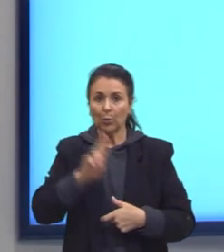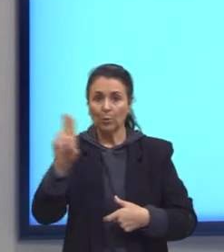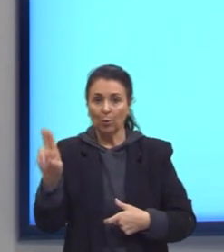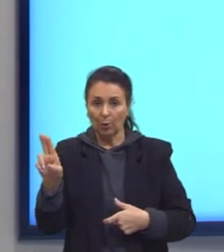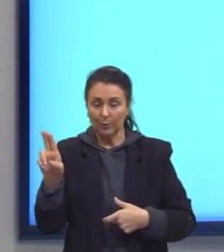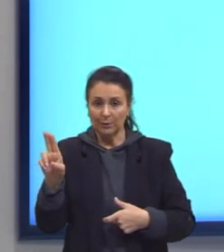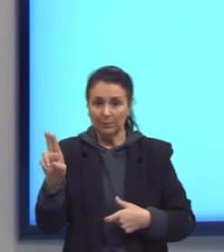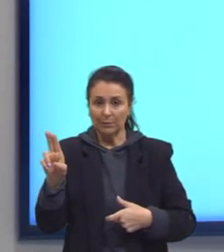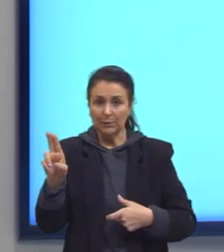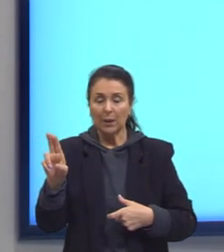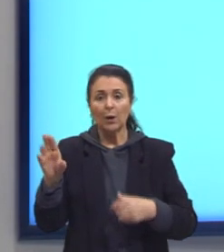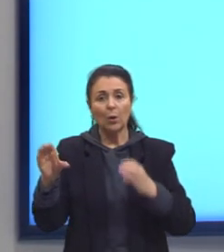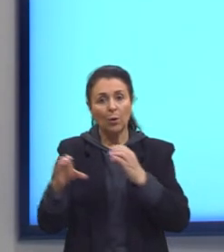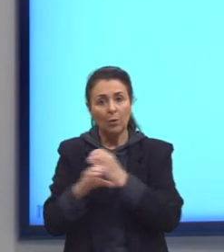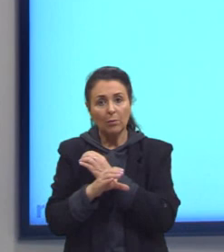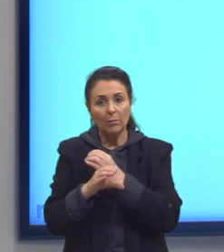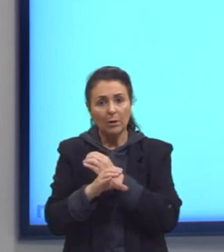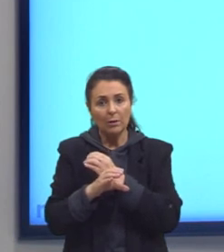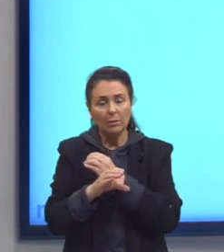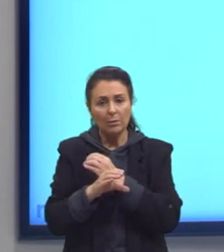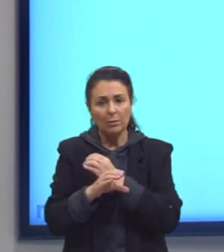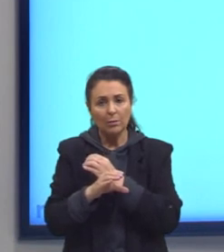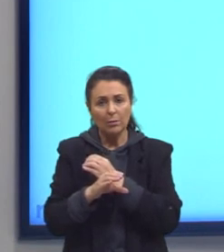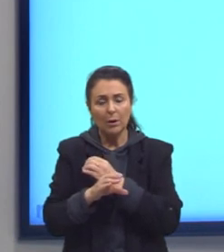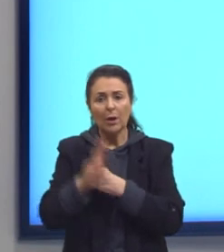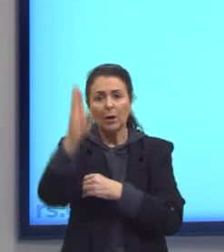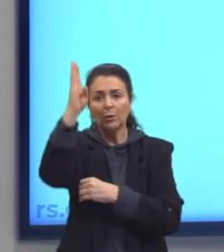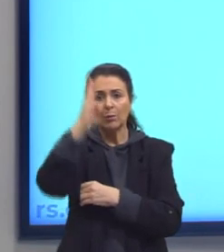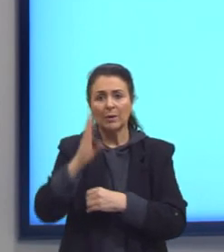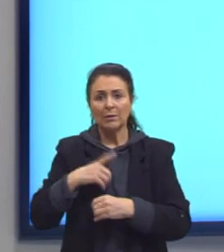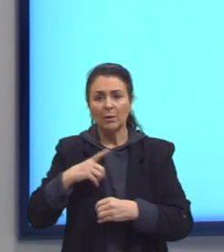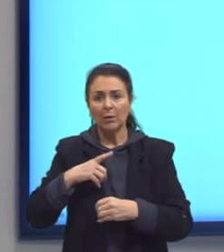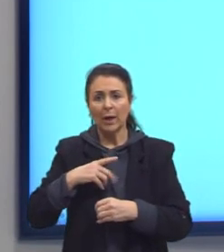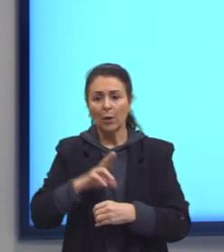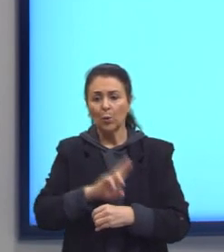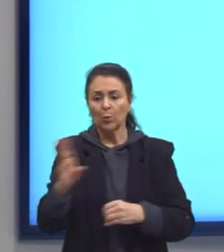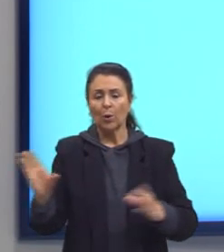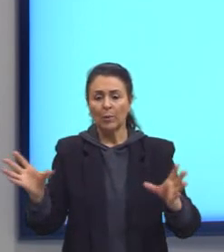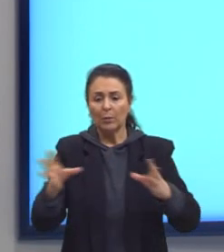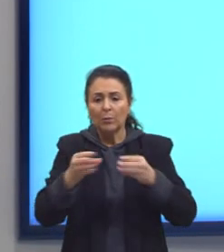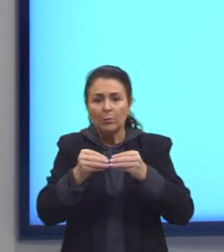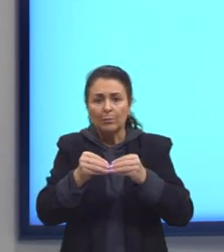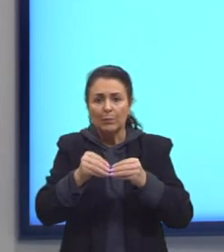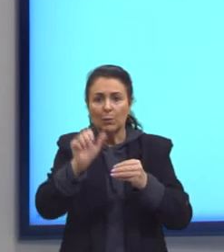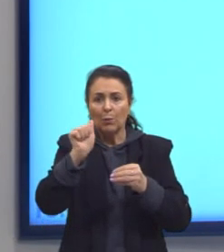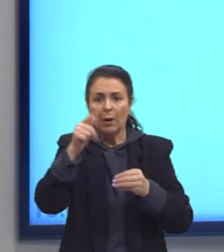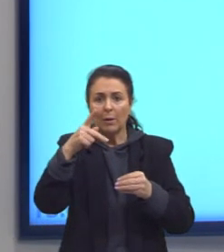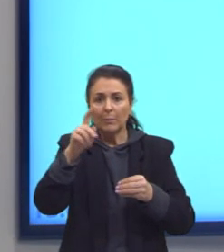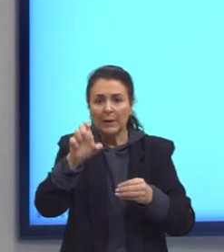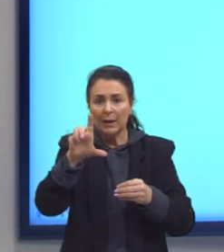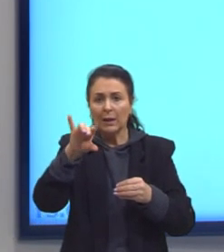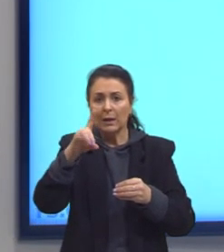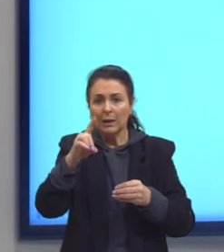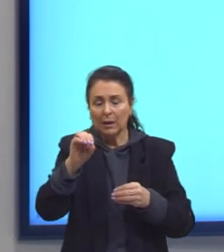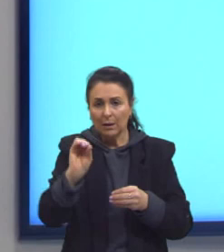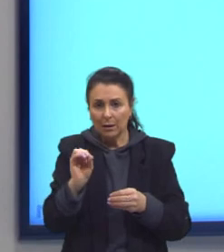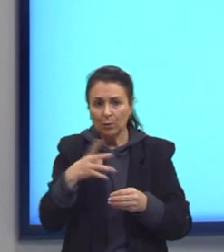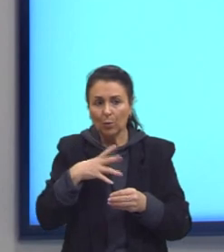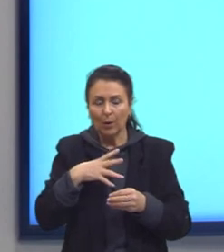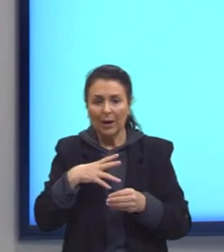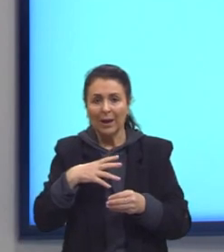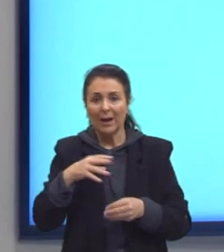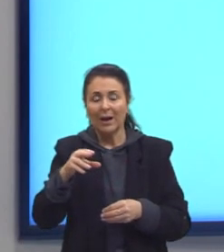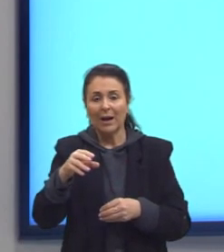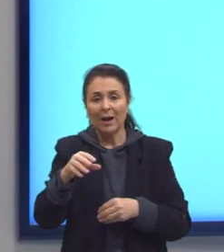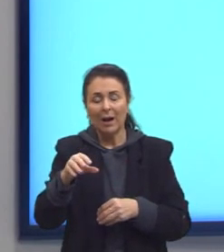o sobrenome do jogador. Já no Brasil, encontra-se o apelido. Então, esse agir com o coração, esse agir de